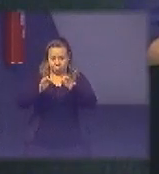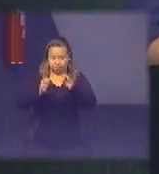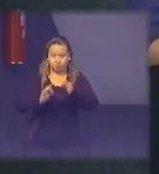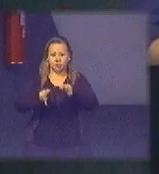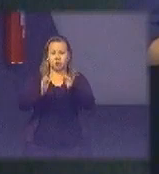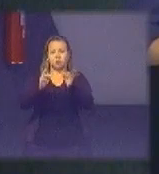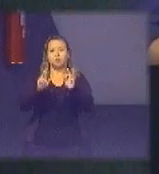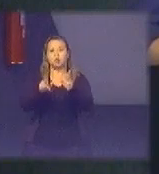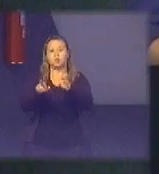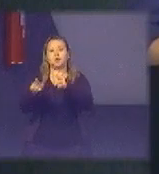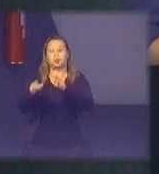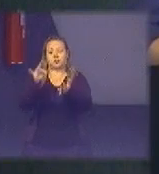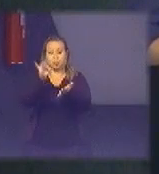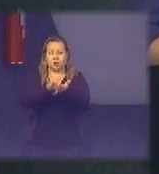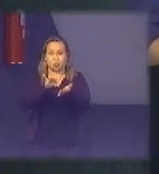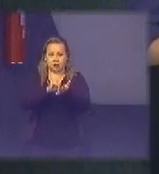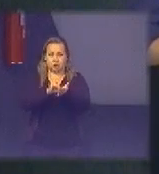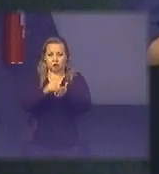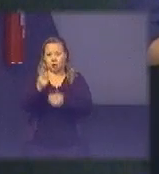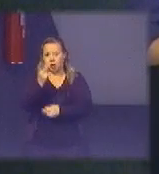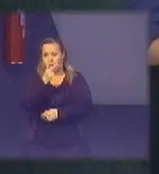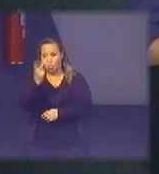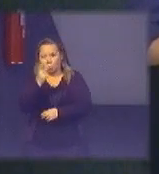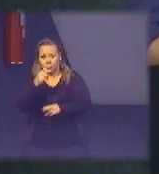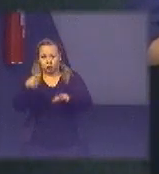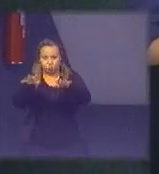foi realizada duas audiências públicas